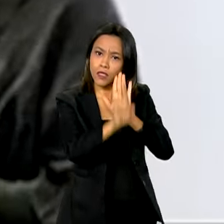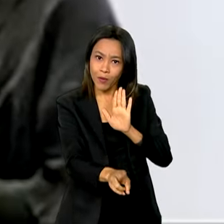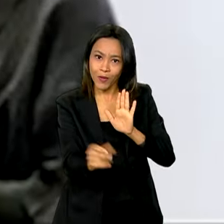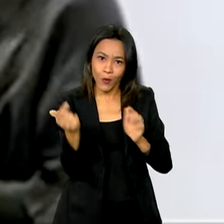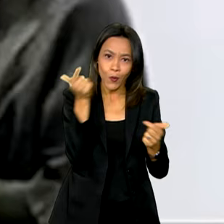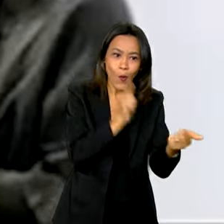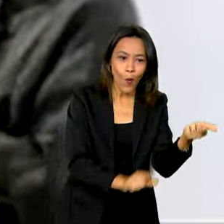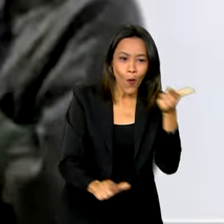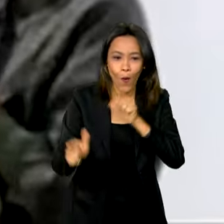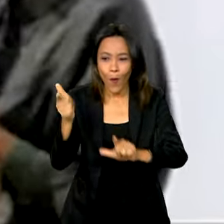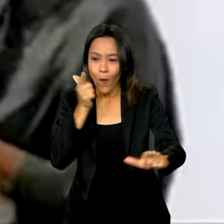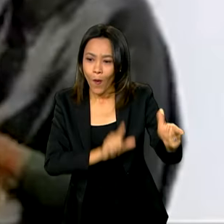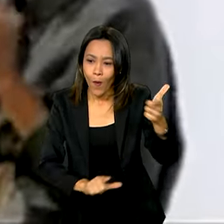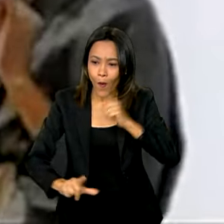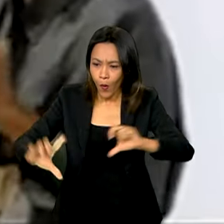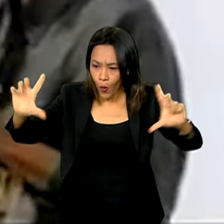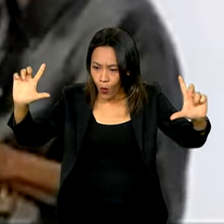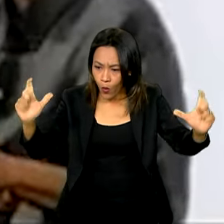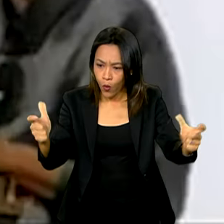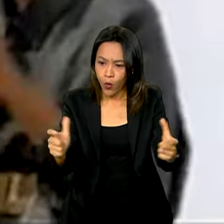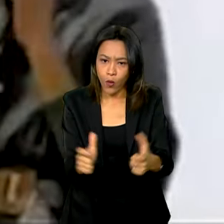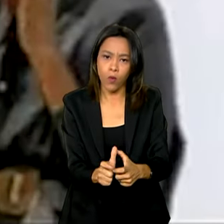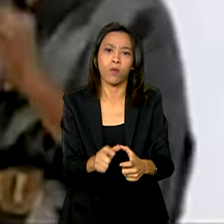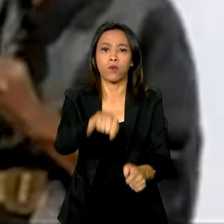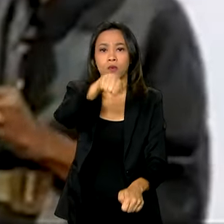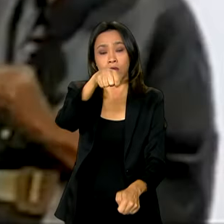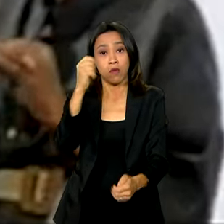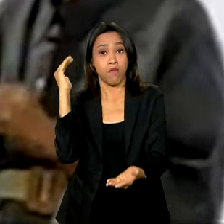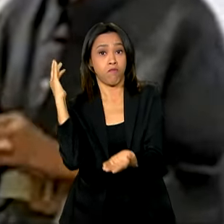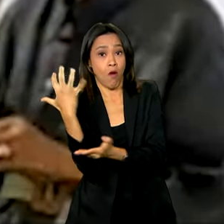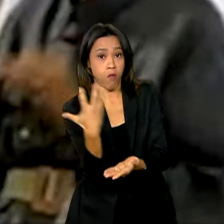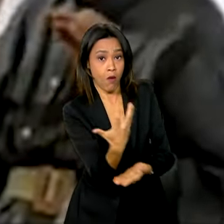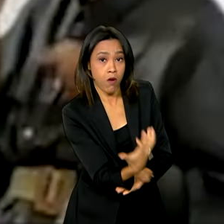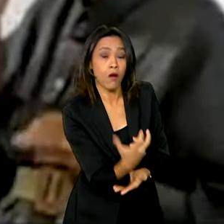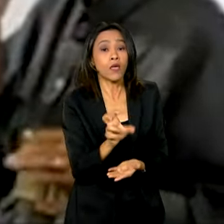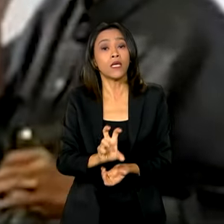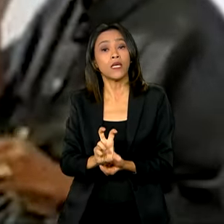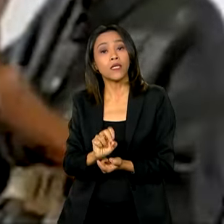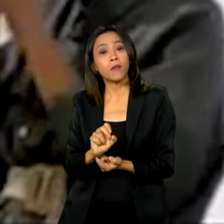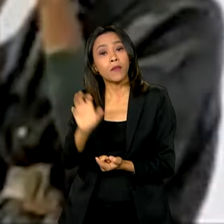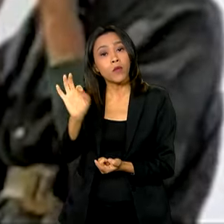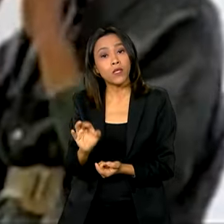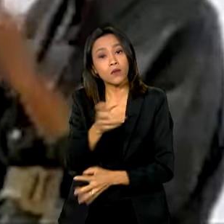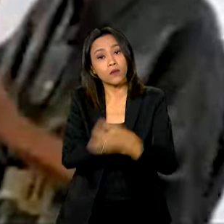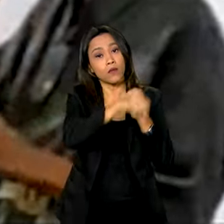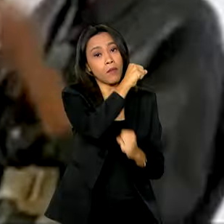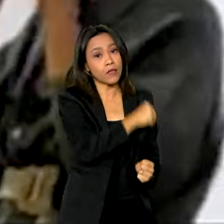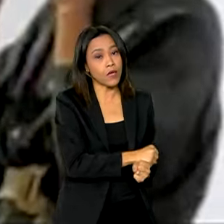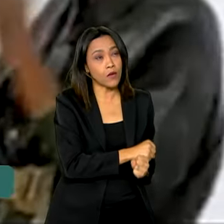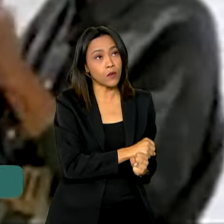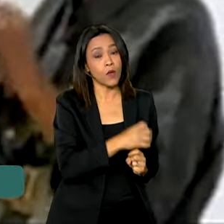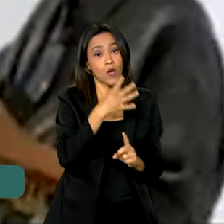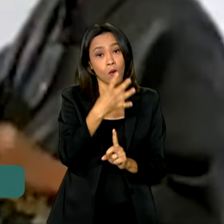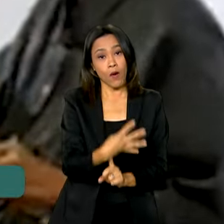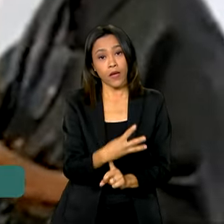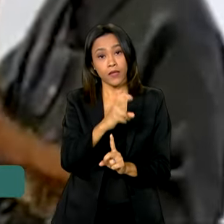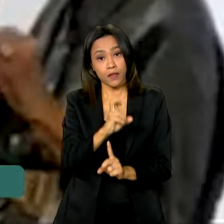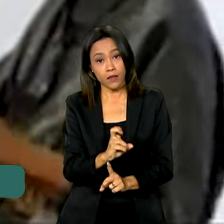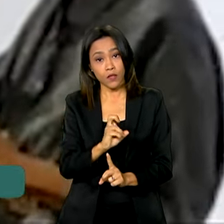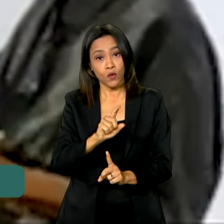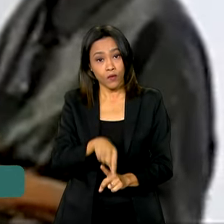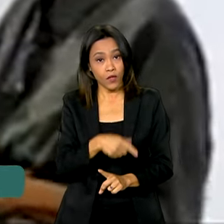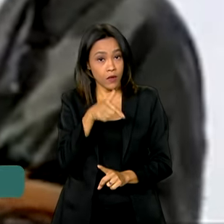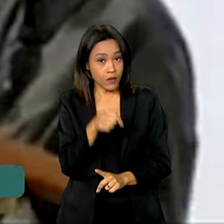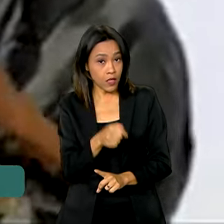alcançando de ter reduzido o desmatamento em 50% o ano passado, 45,7